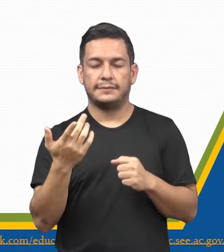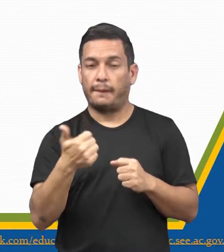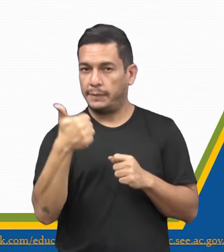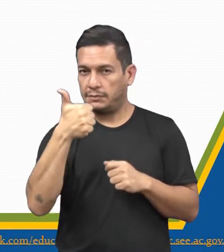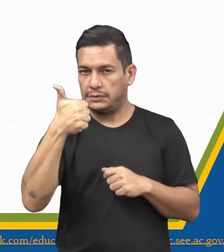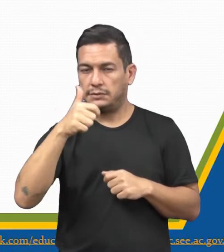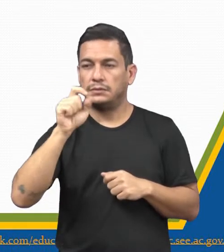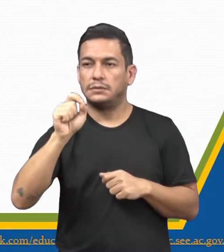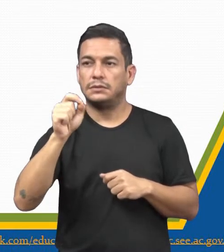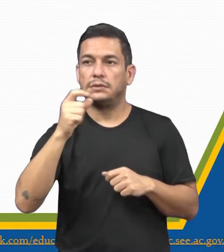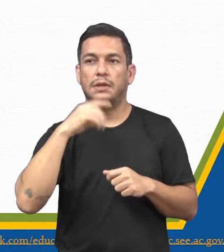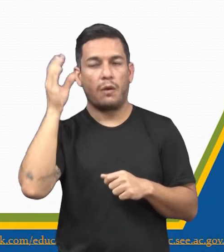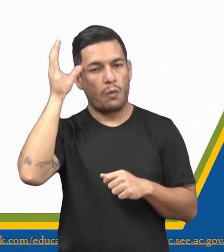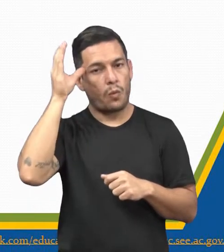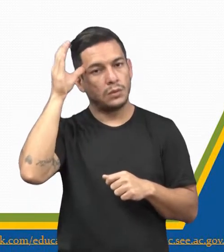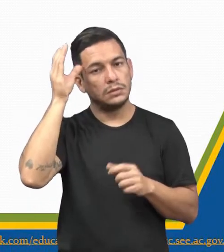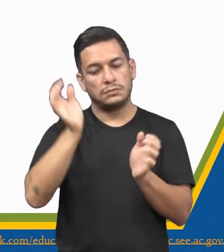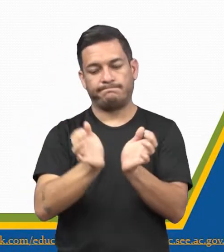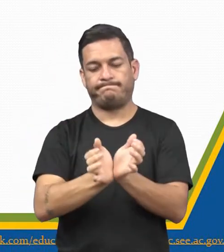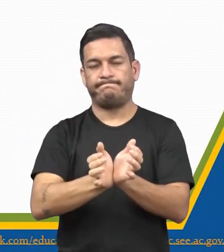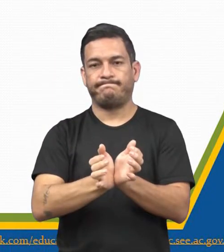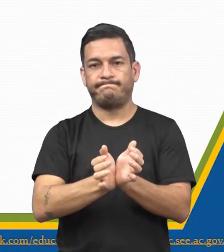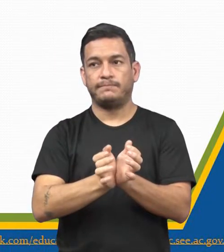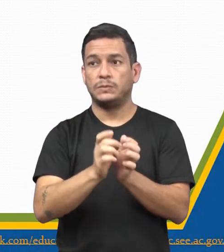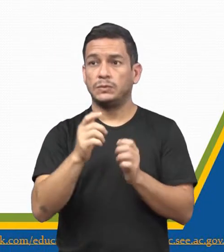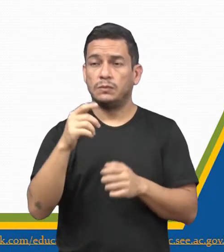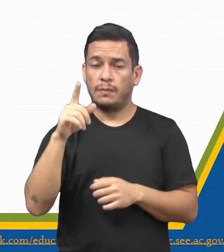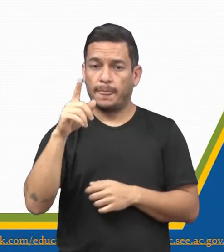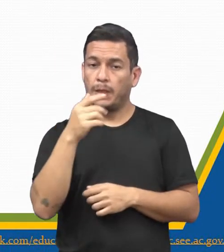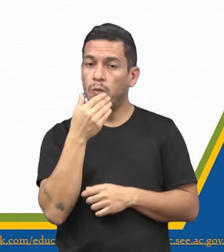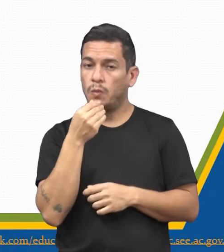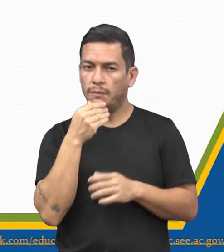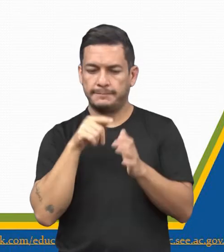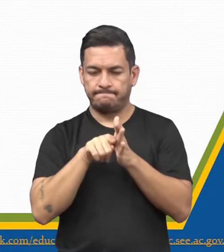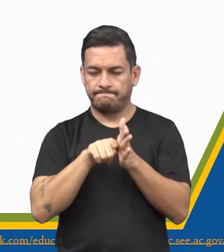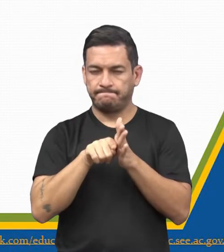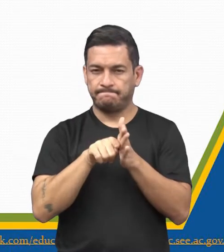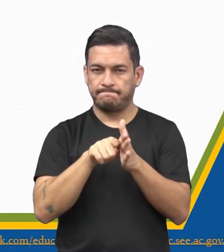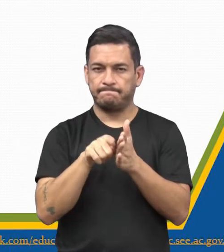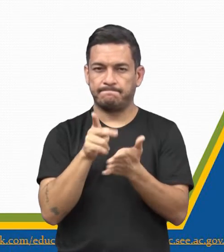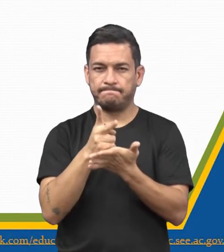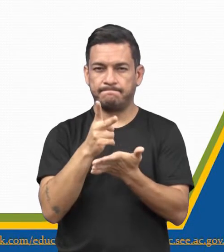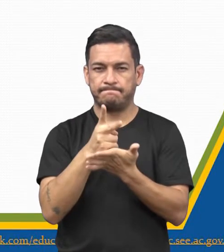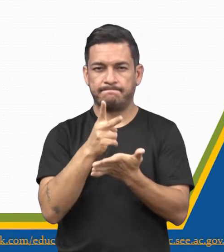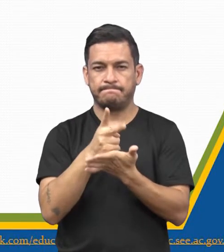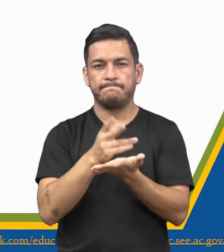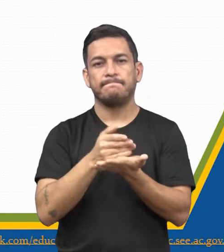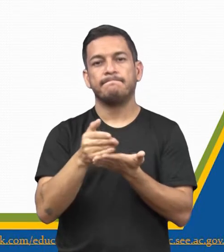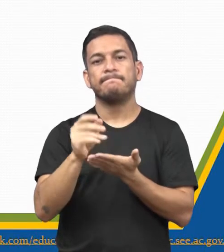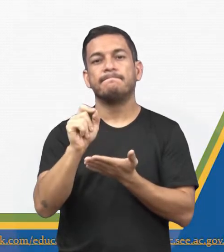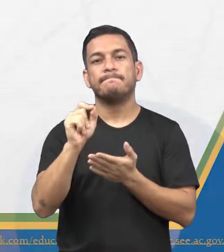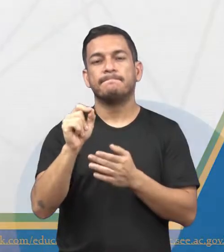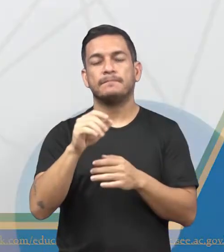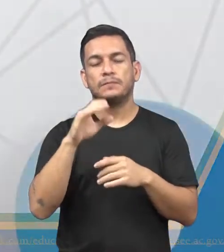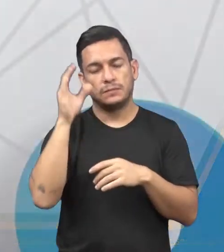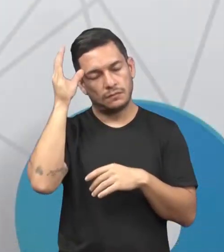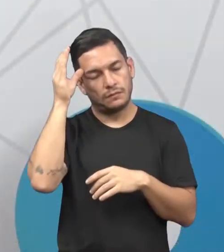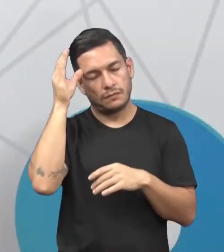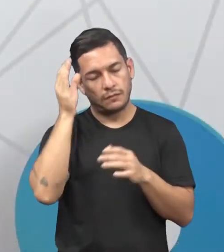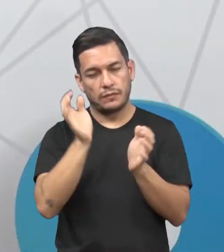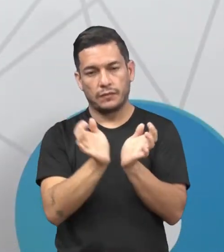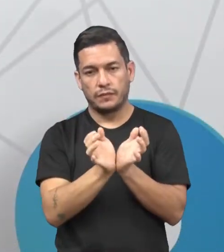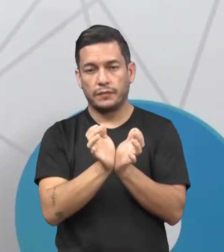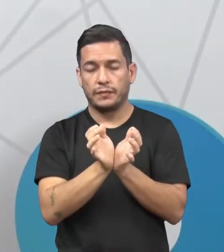O primeiro, a consciência coletiva. O Durkheim, gente, ele sempre começa da consciência coletiva,